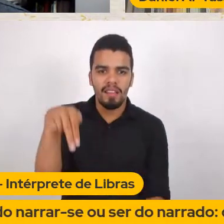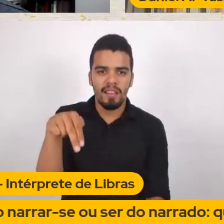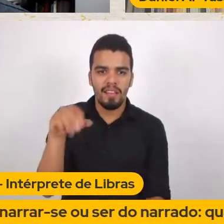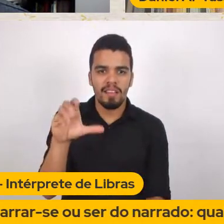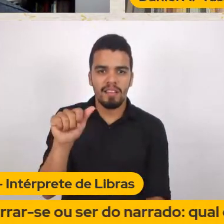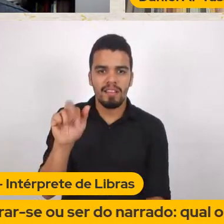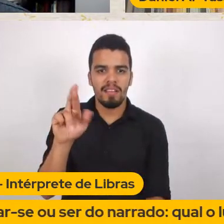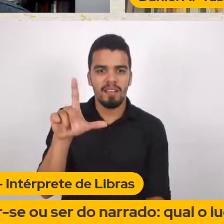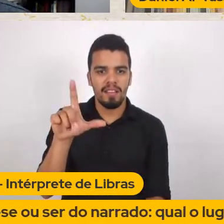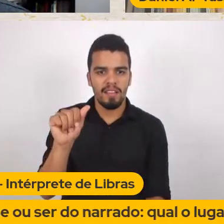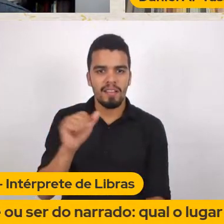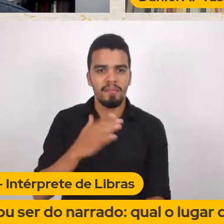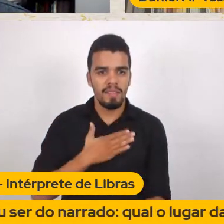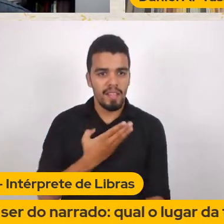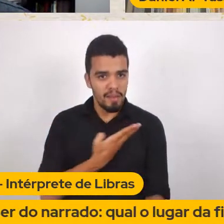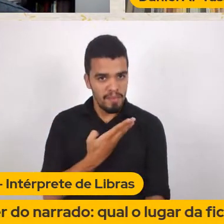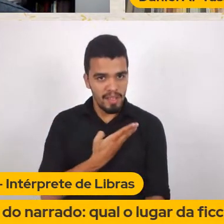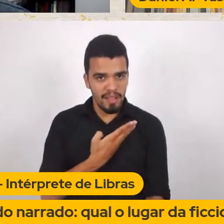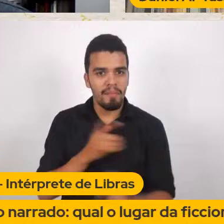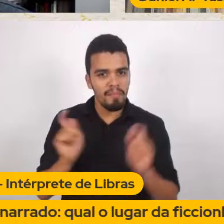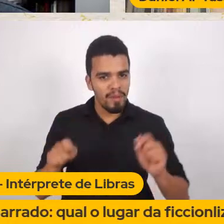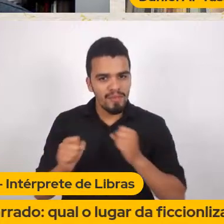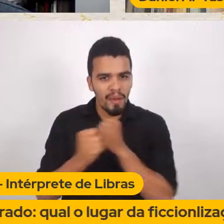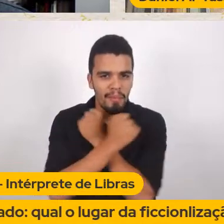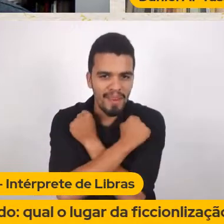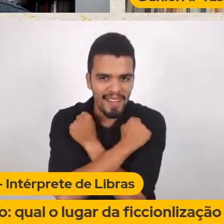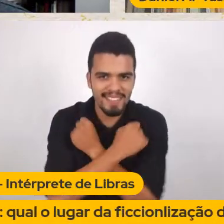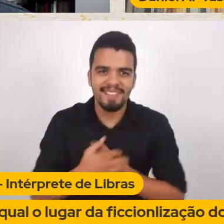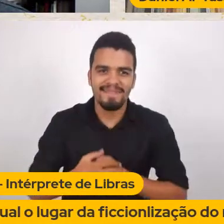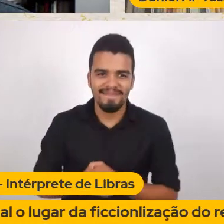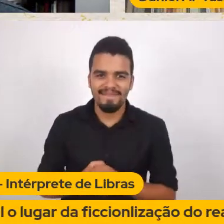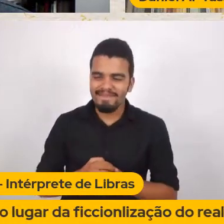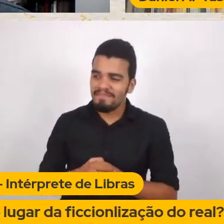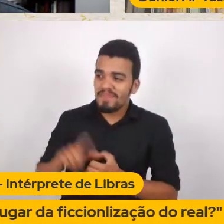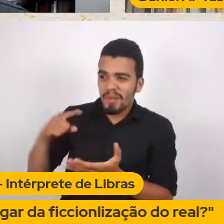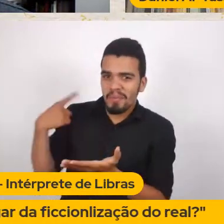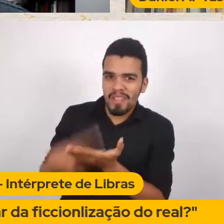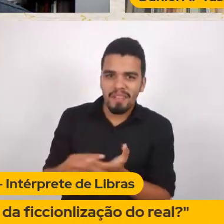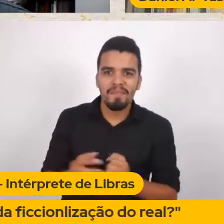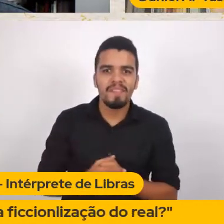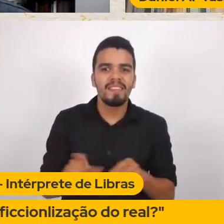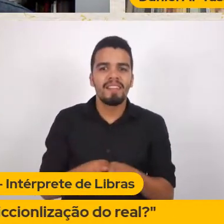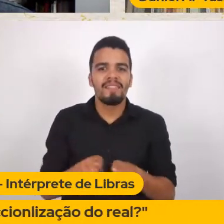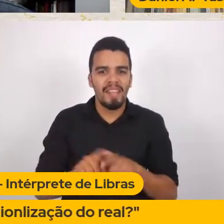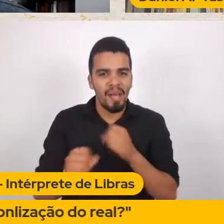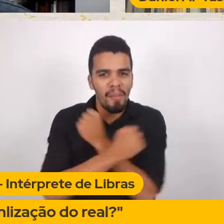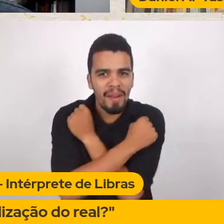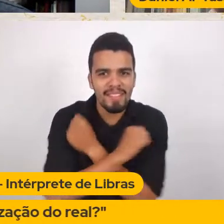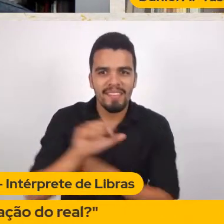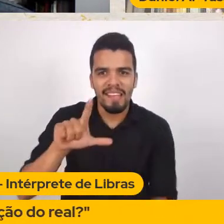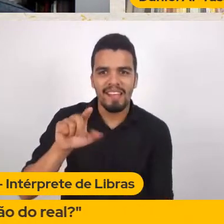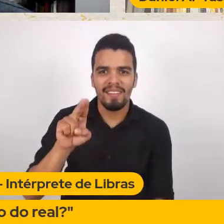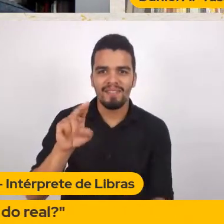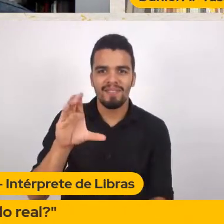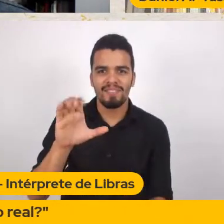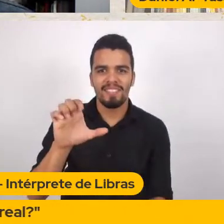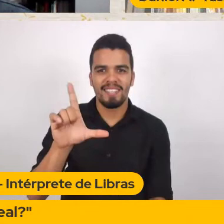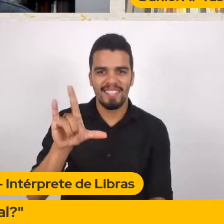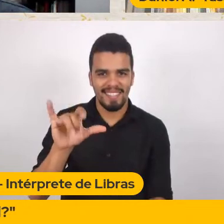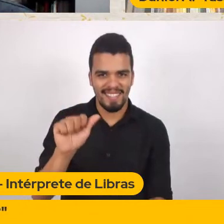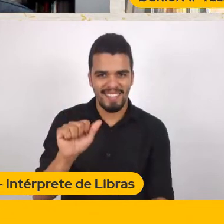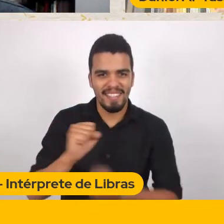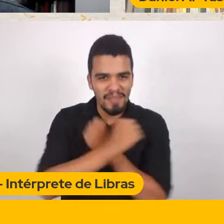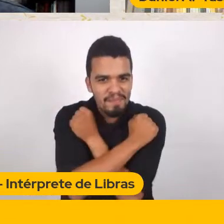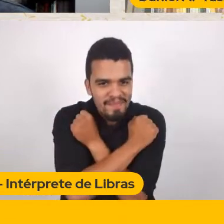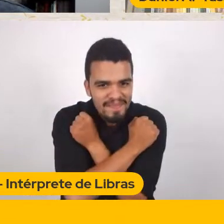abraço Nela por mim Tá Tá bom Pode deixar Um abraço Na Lucélia Que desapareceu Mas eu disse Que eu deixei um abraço Para